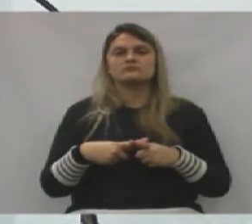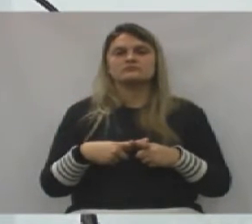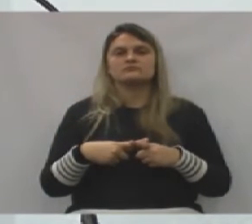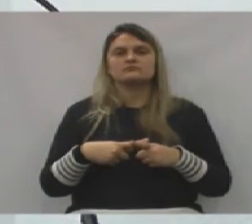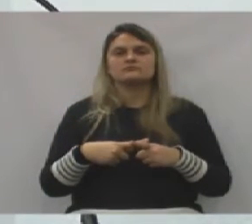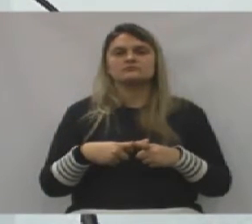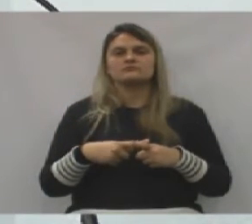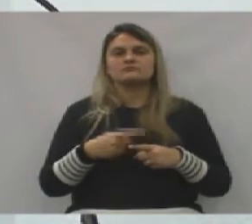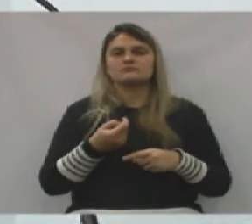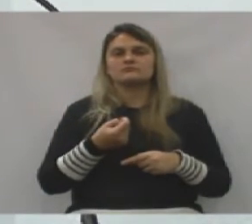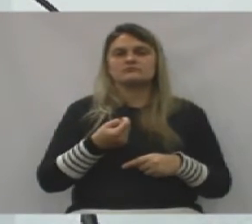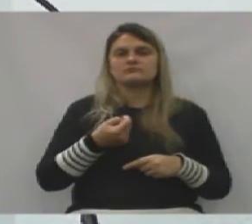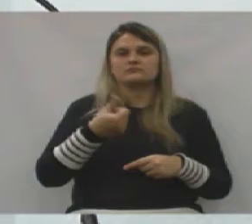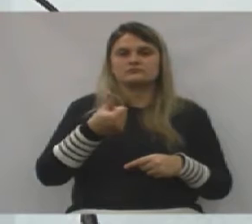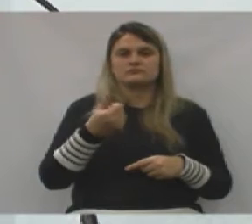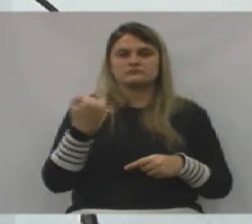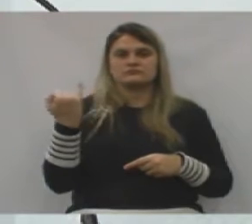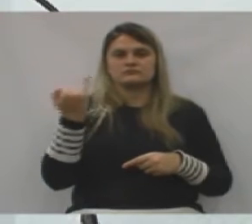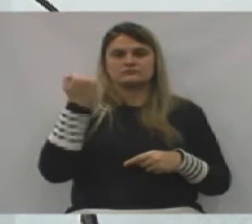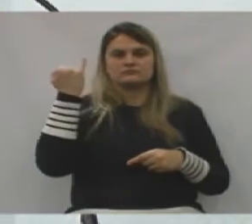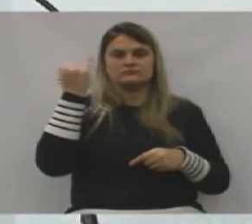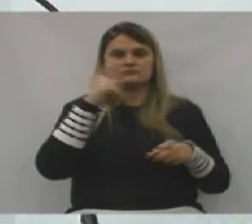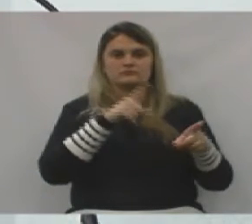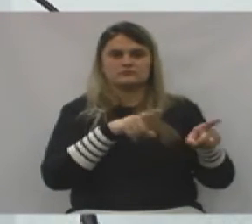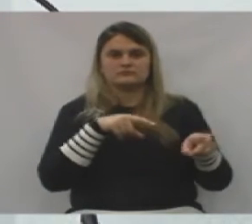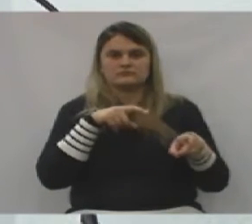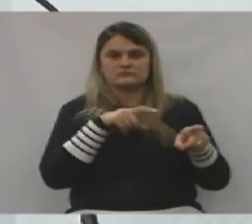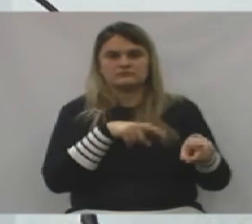Porque foi dado pouquíssima importância para o interior.